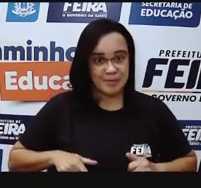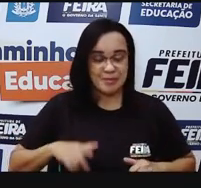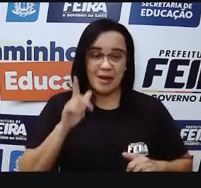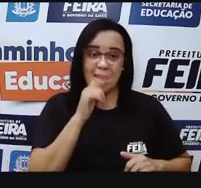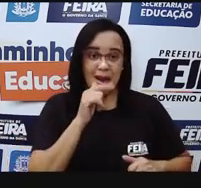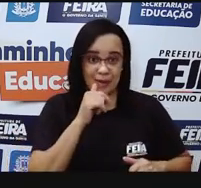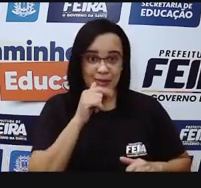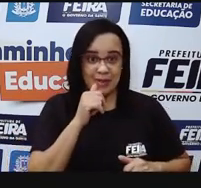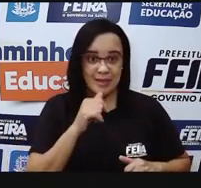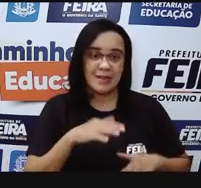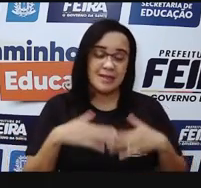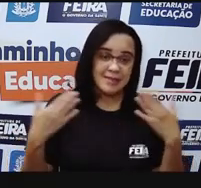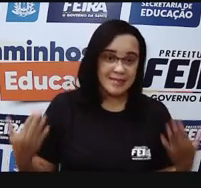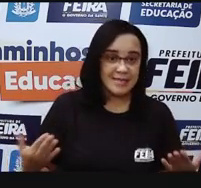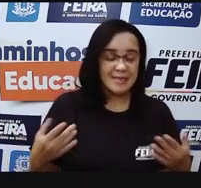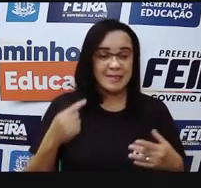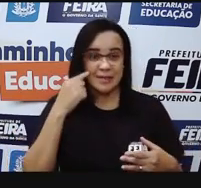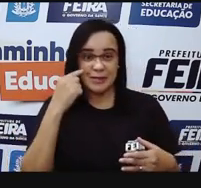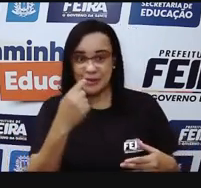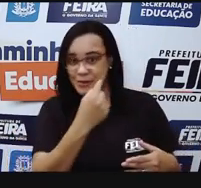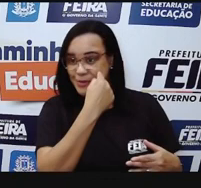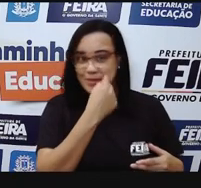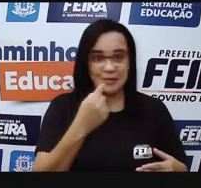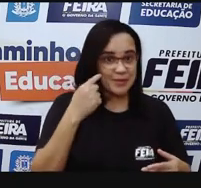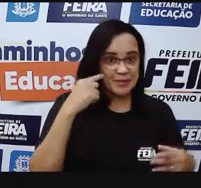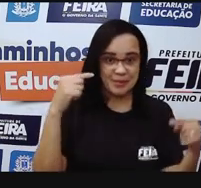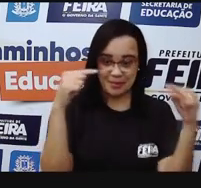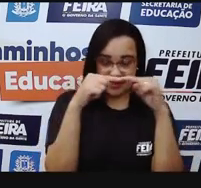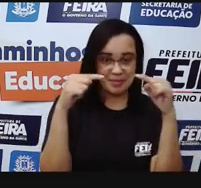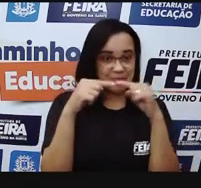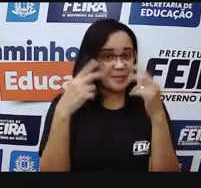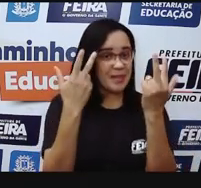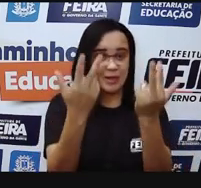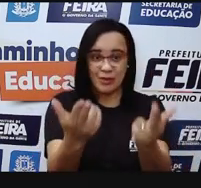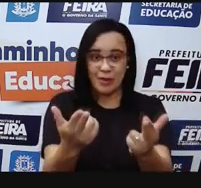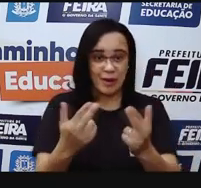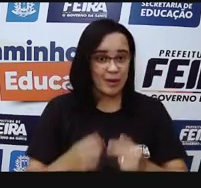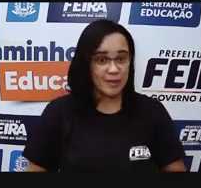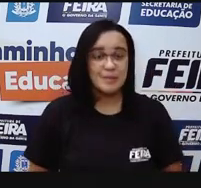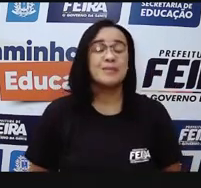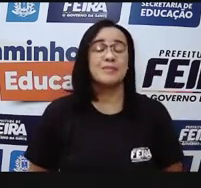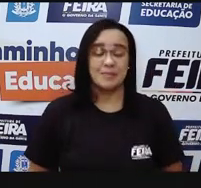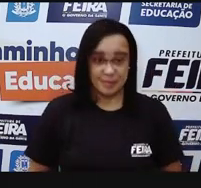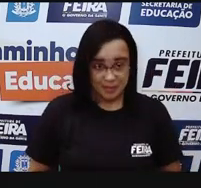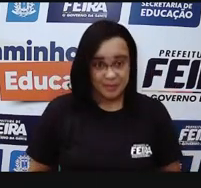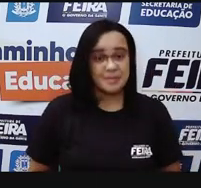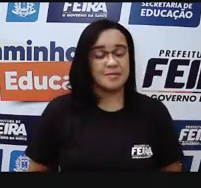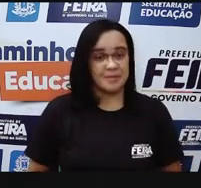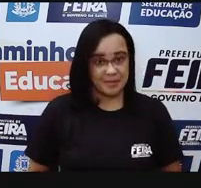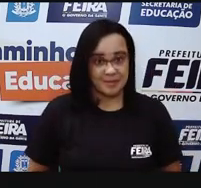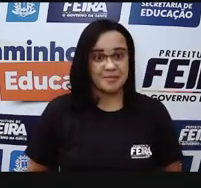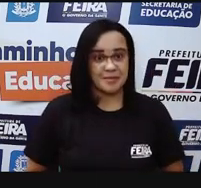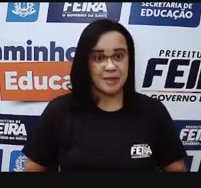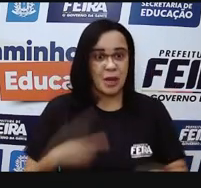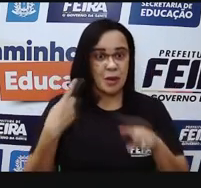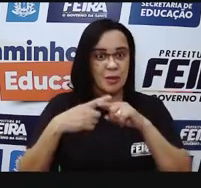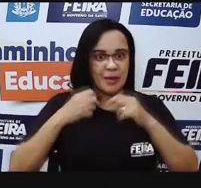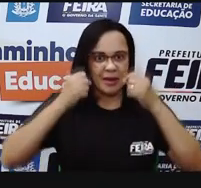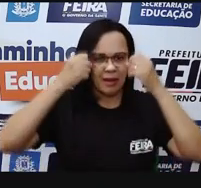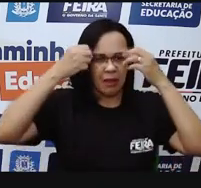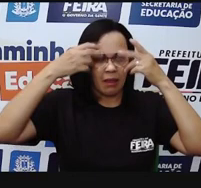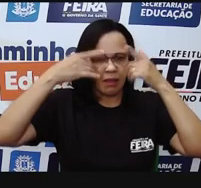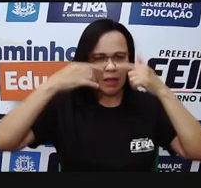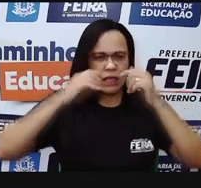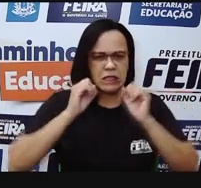né, as sujeiras, pra limpar, pra o motorista conseguir ver direitinho. A nossa pálpebra, ela e os cílios vão seguir um